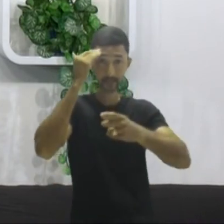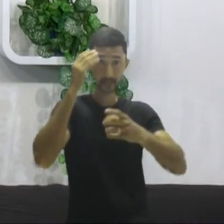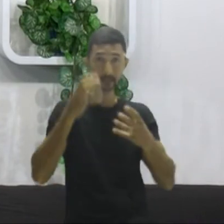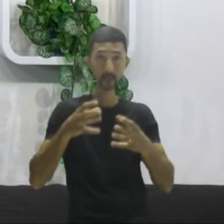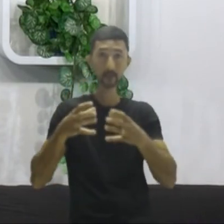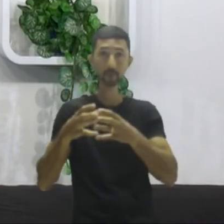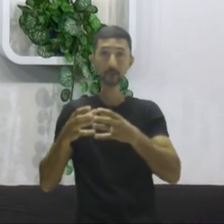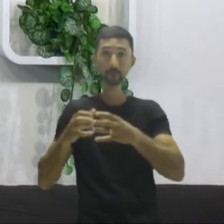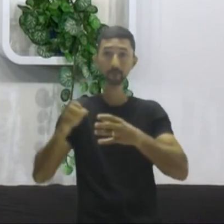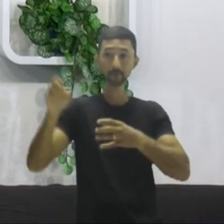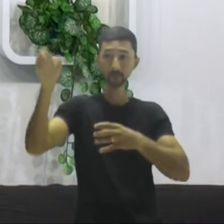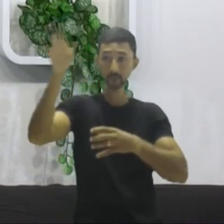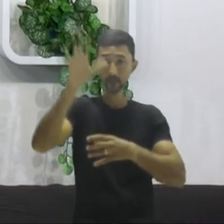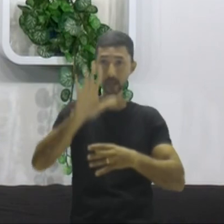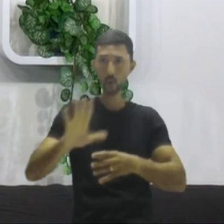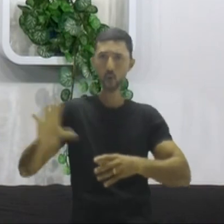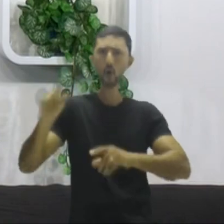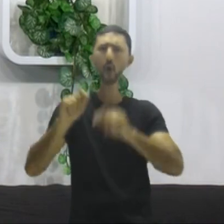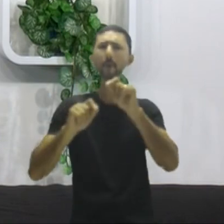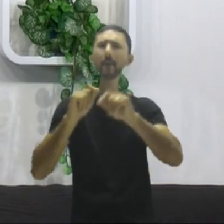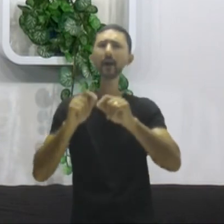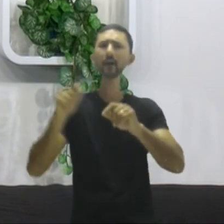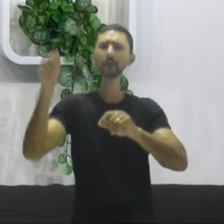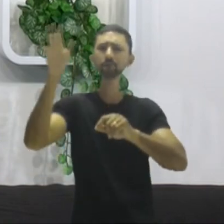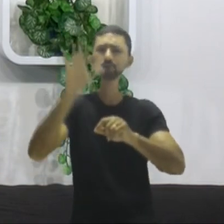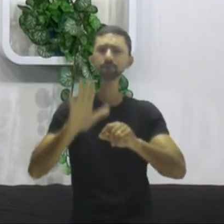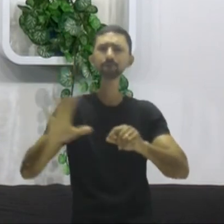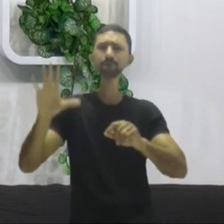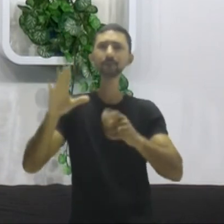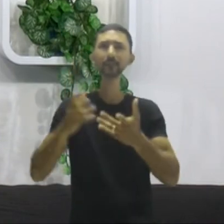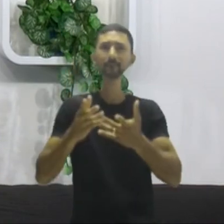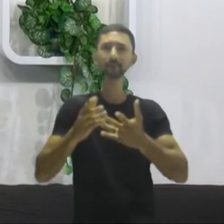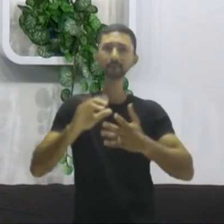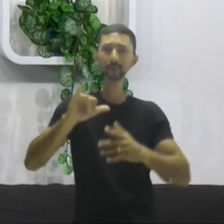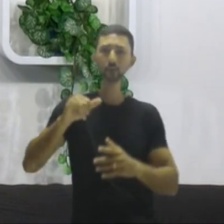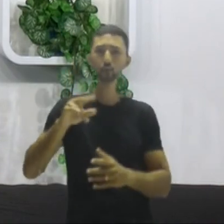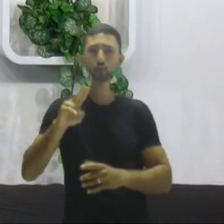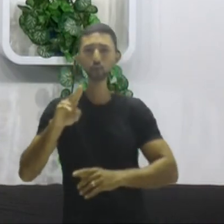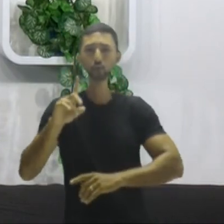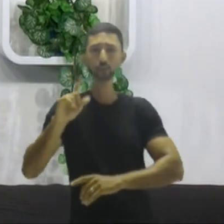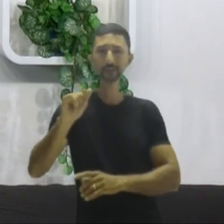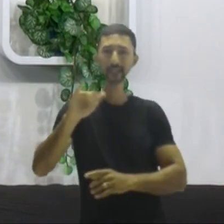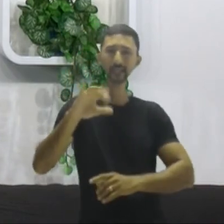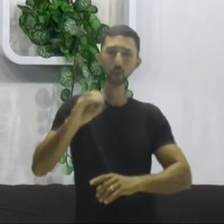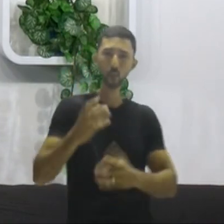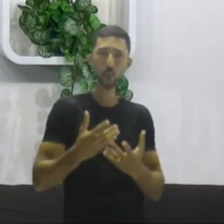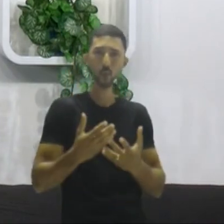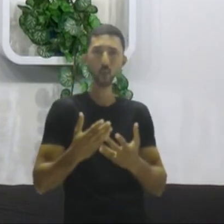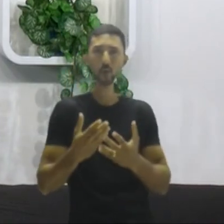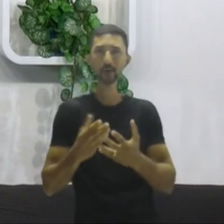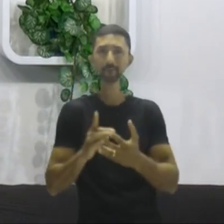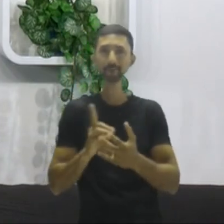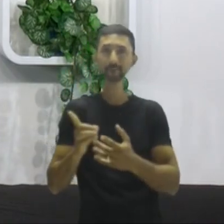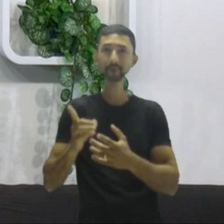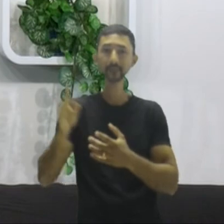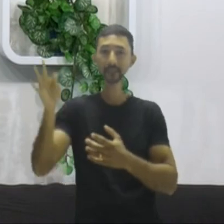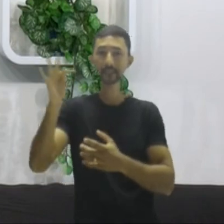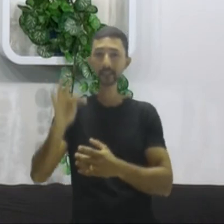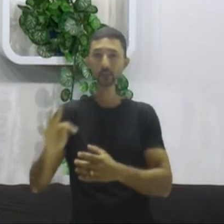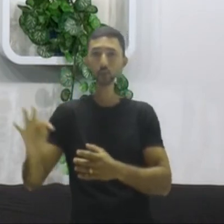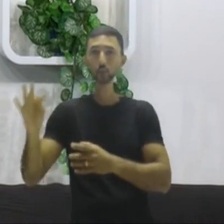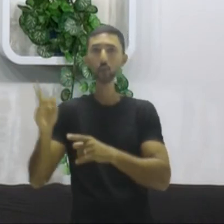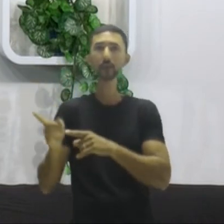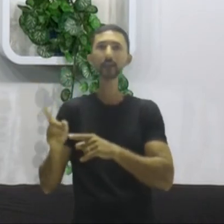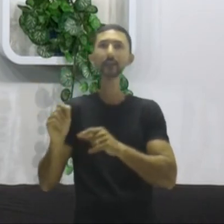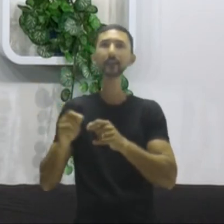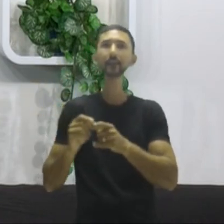maior parte da Europa ela é o quê, gente? Ela é judaico-cristã e a Turquia é um